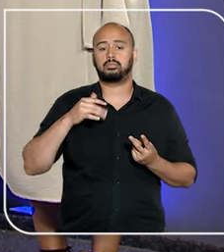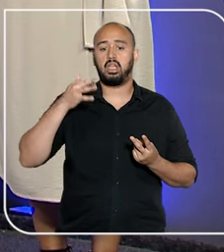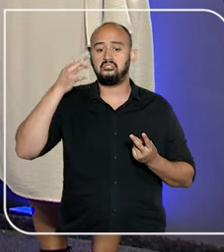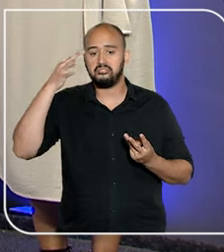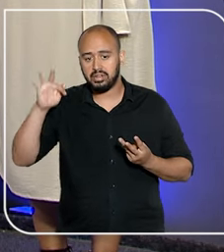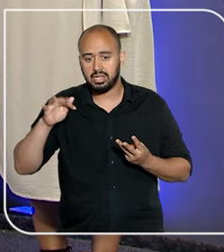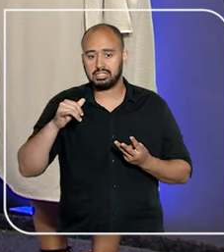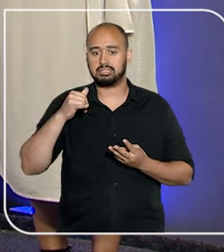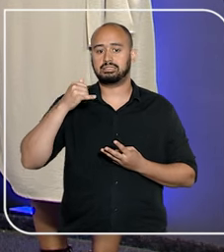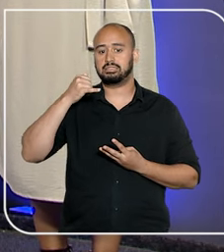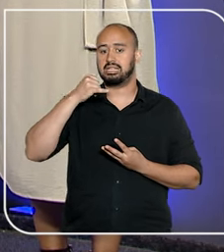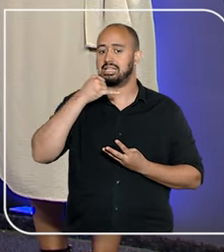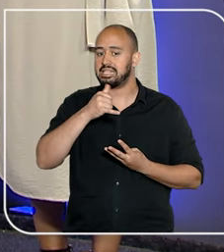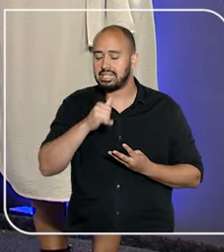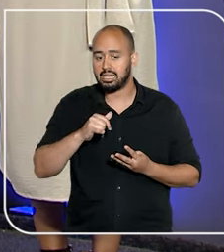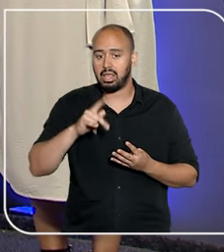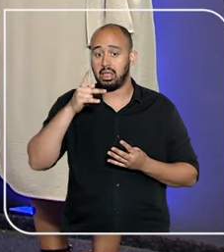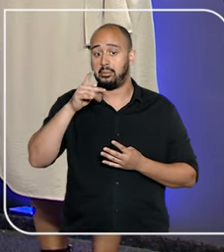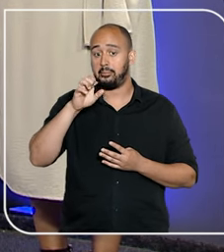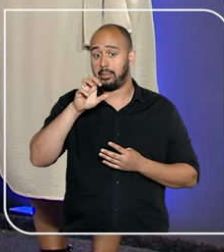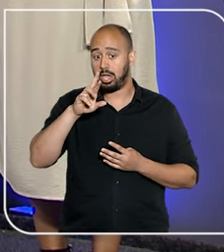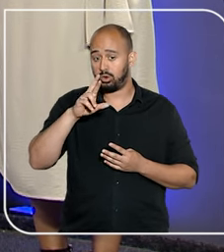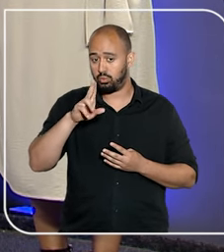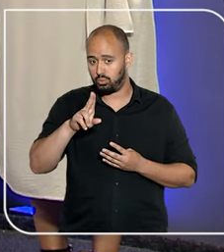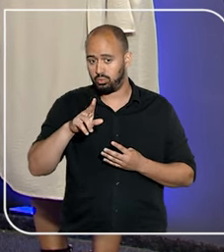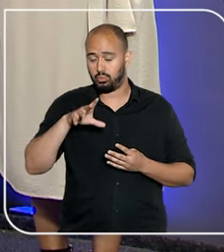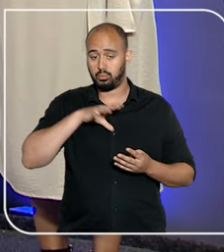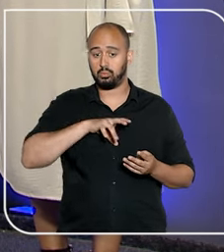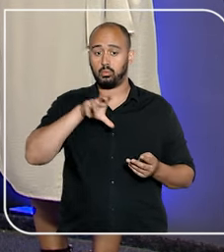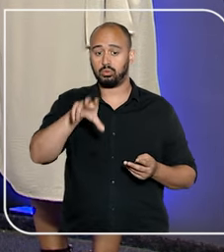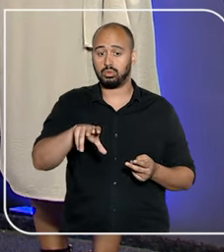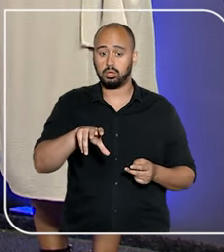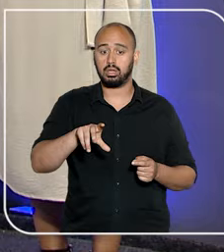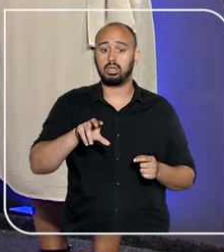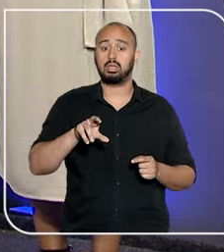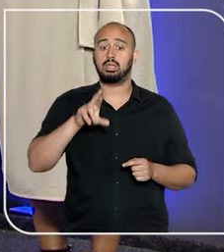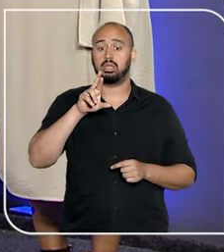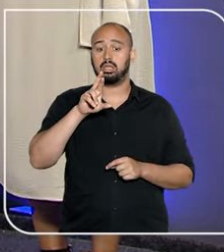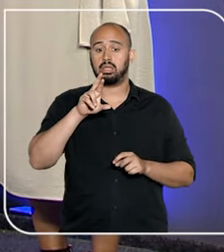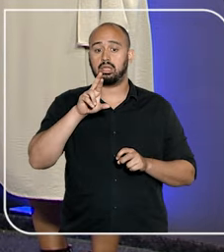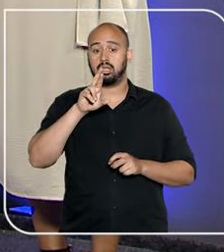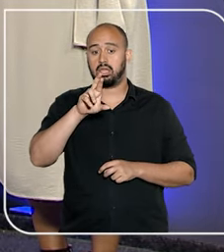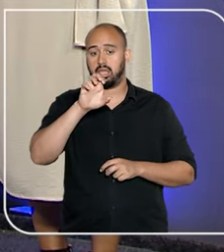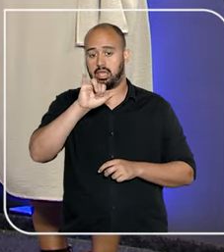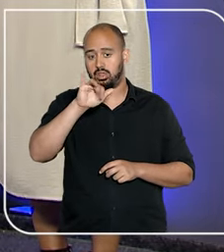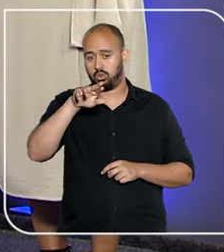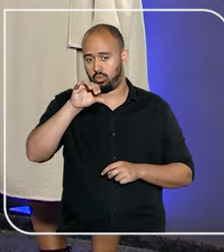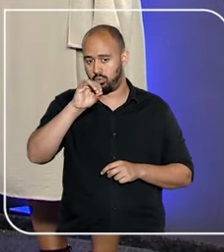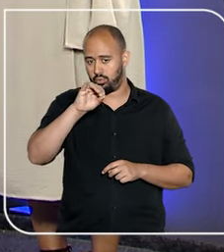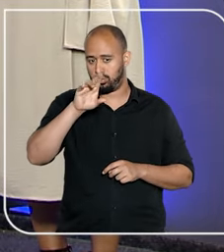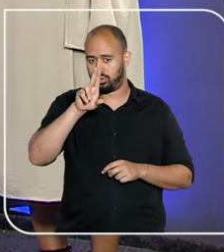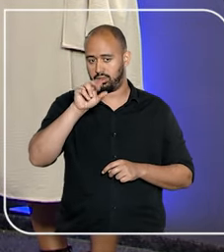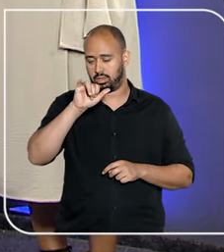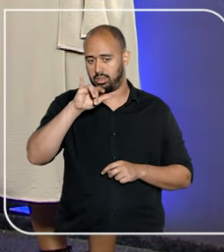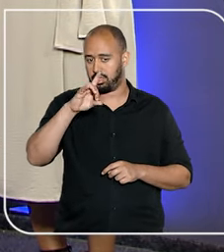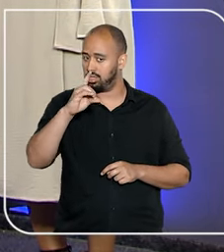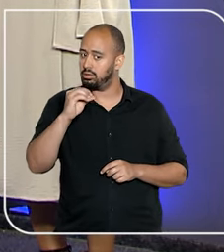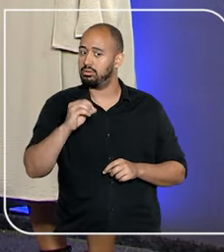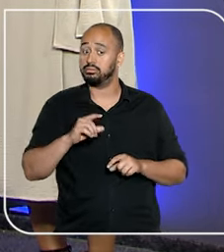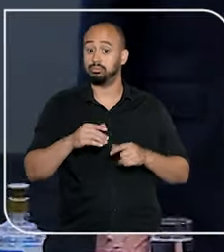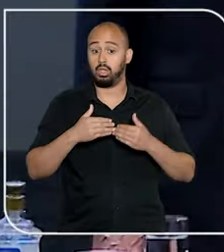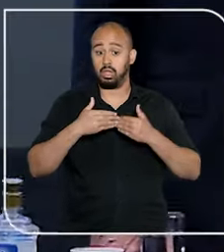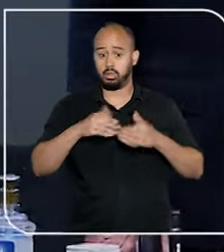Estados Unidos, França, Itália, Peru, Portugal e Reino Unido. Vamos acompanhar como foi.